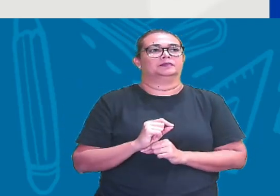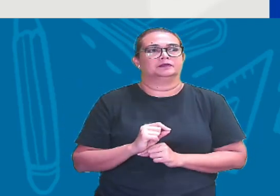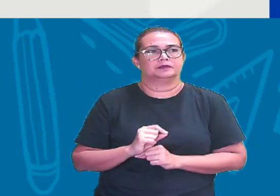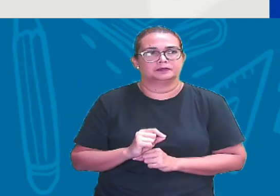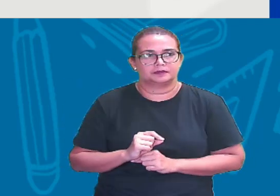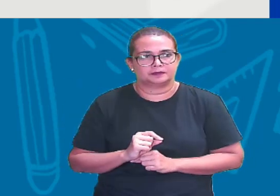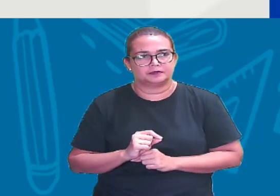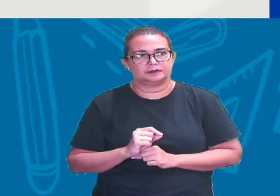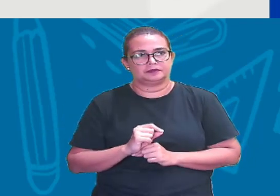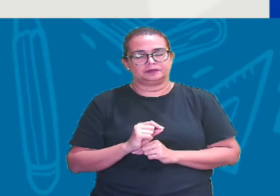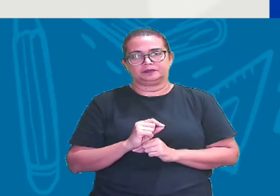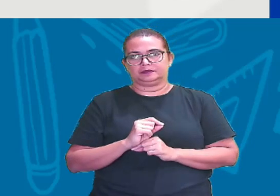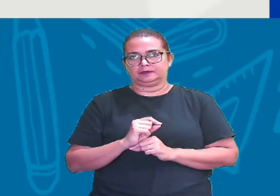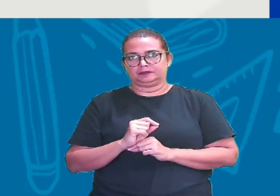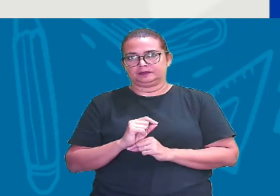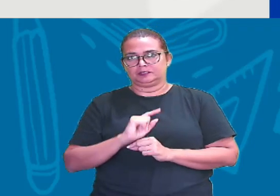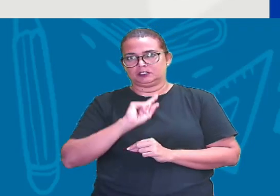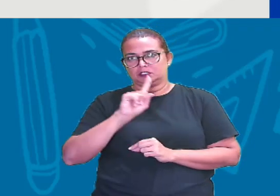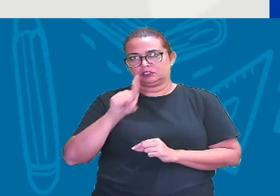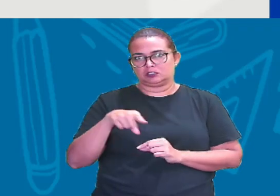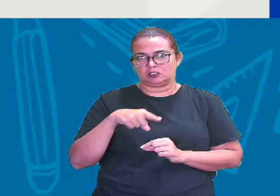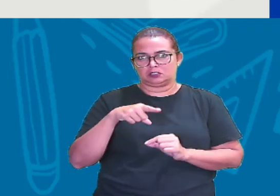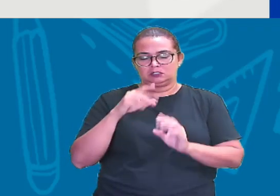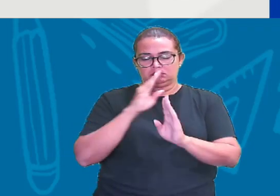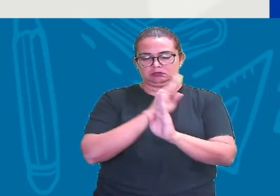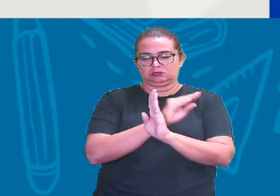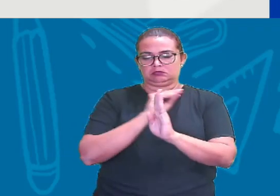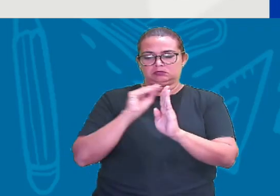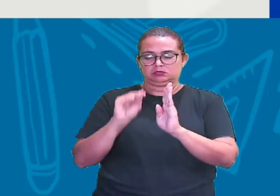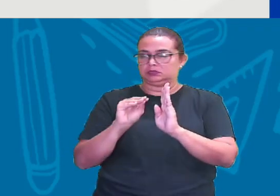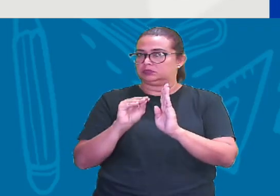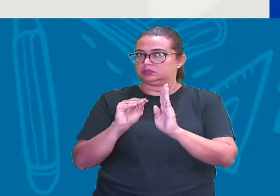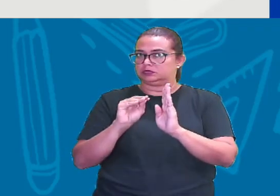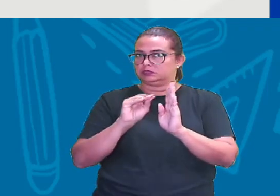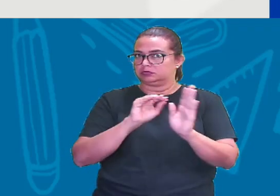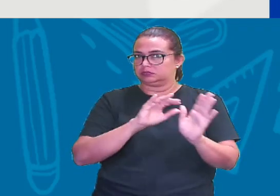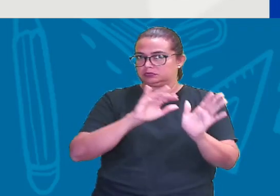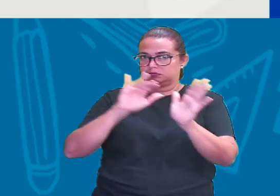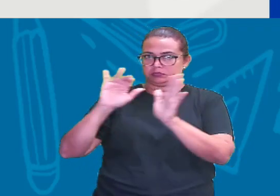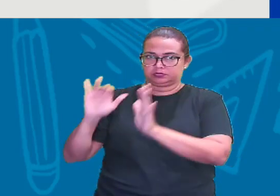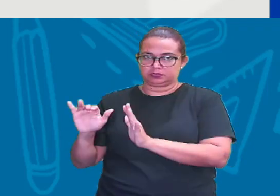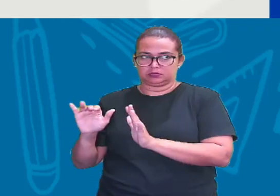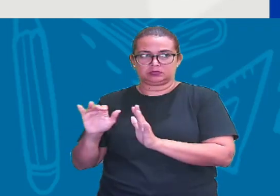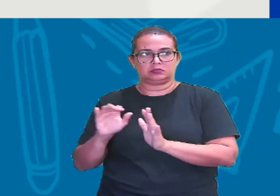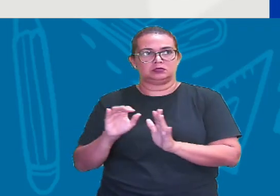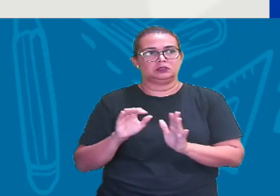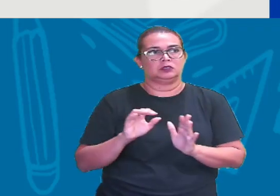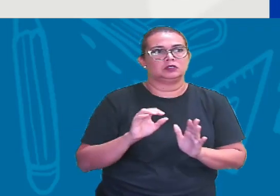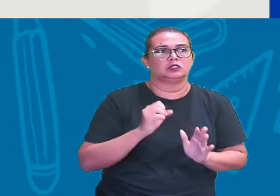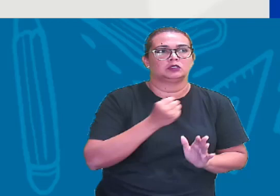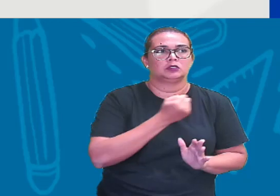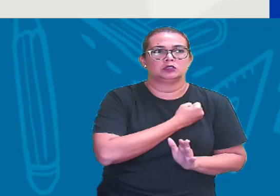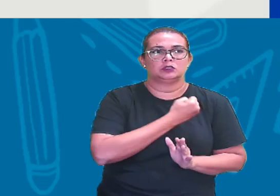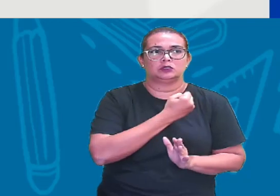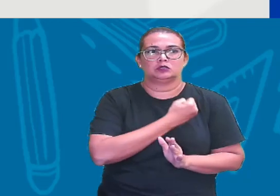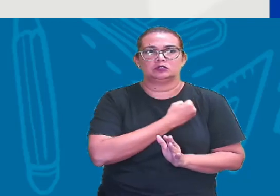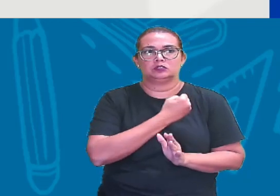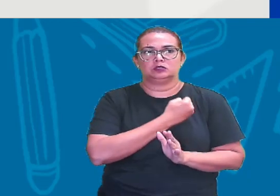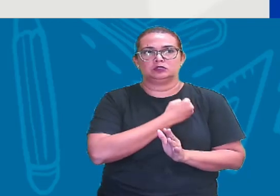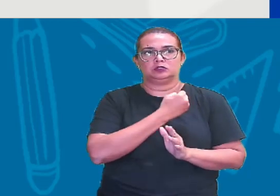saímos Do conjunto Dos inteiros E vamos Para o conjunto Dos números